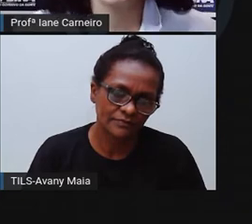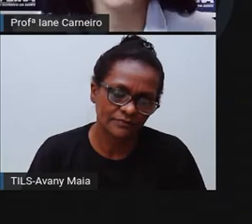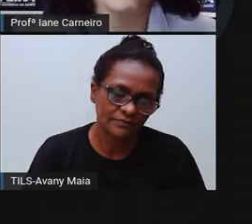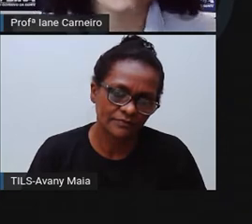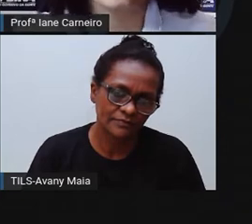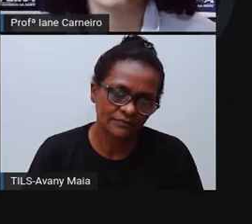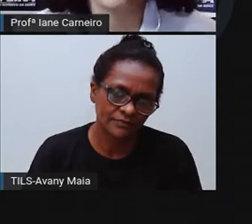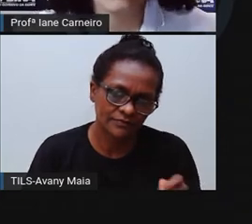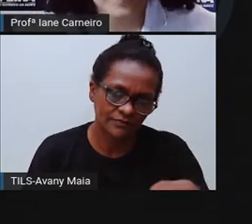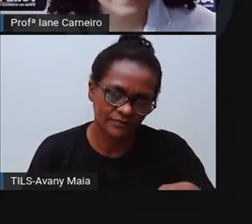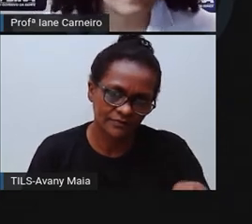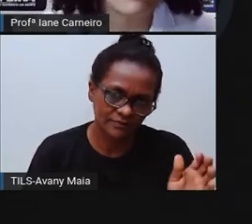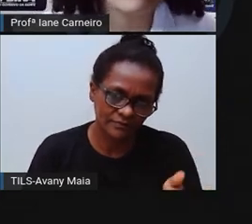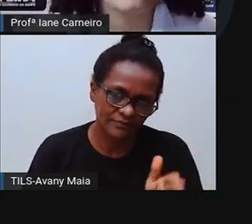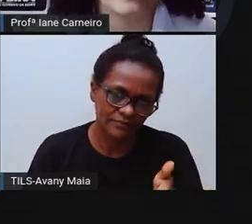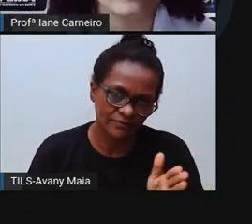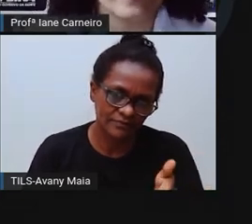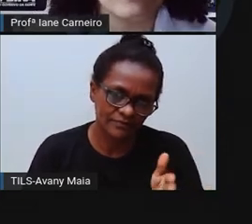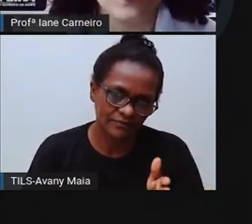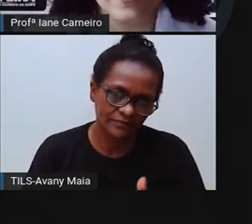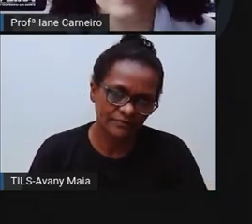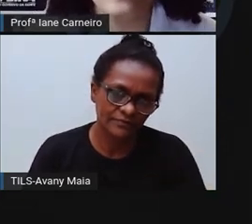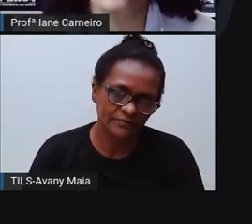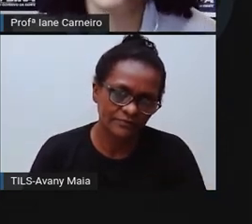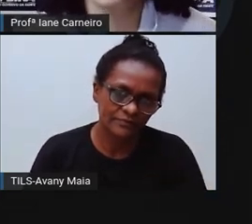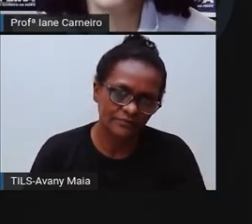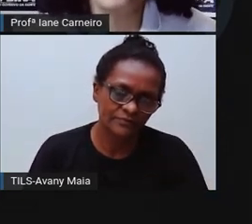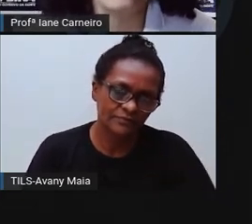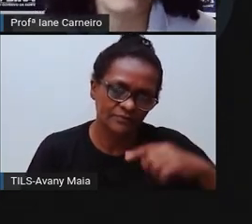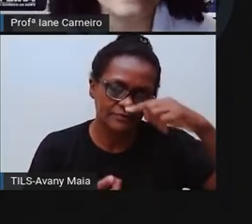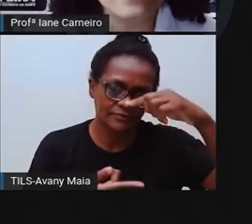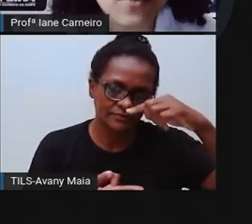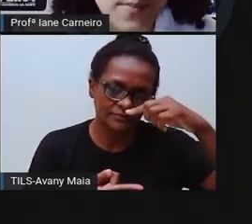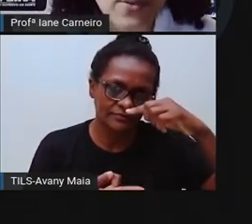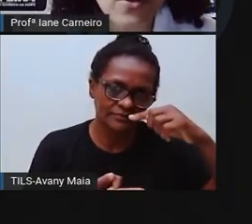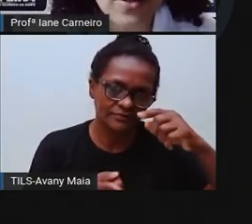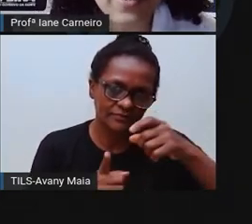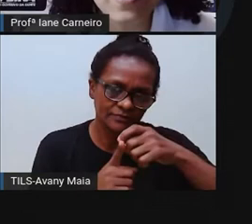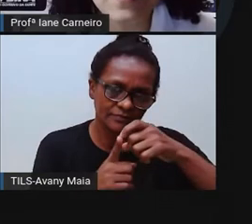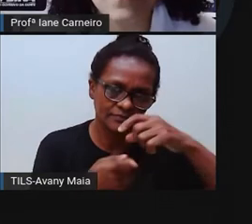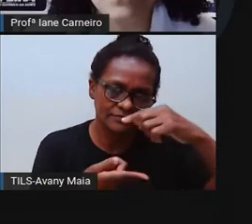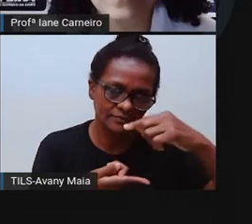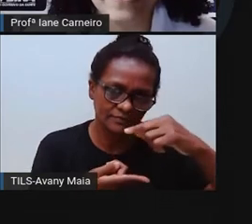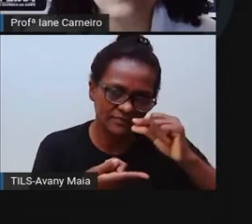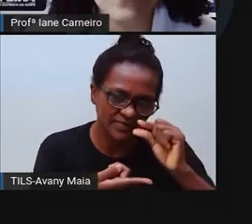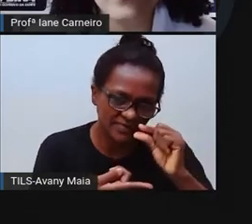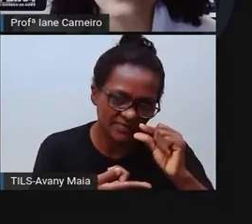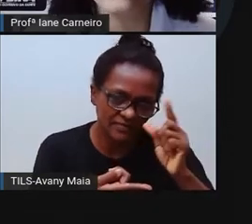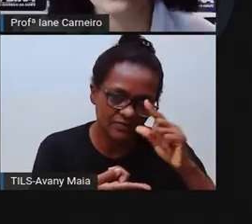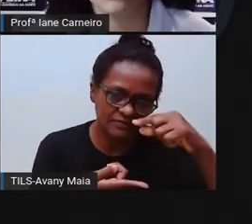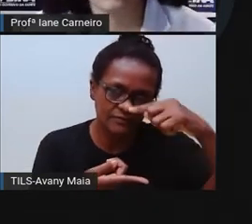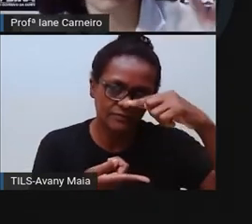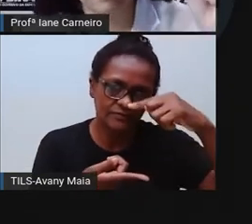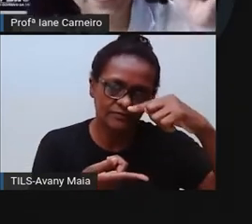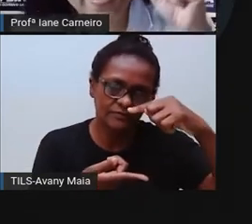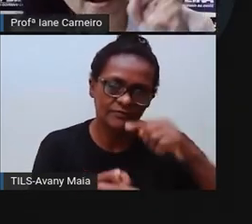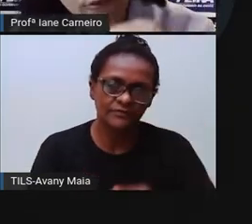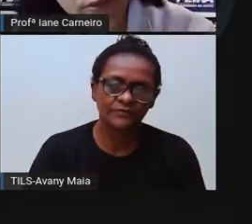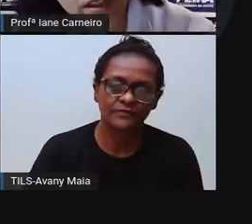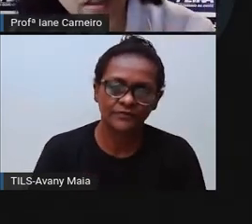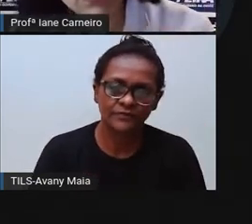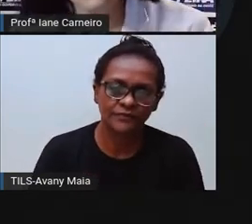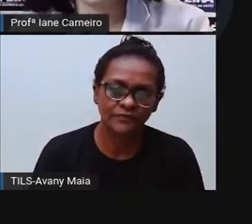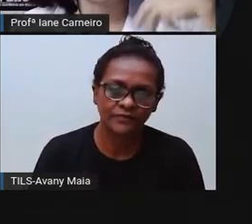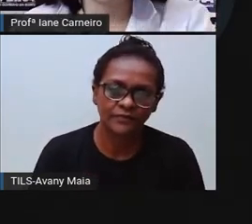Escreveram? Escrevam com a letrinha Bastão, tá joia? Vamos pro brinquedo número dois. Quem tiver no YouTube pode parar